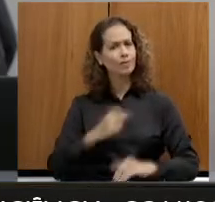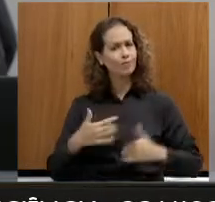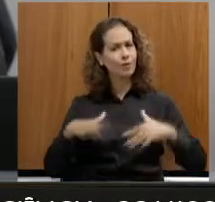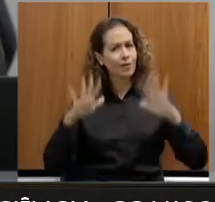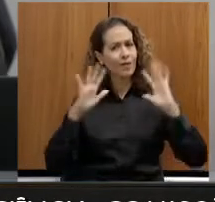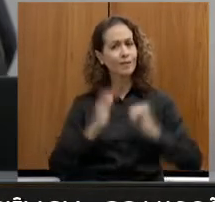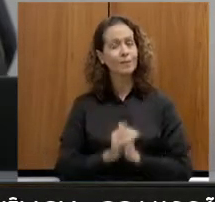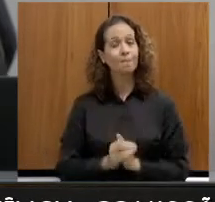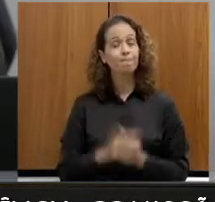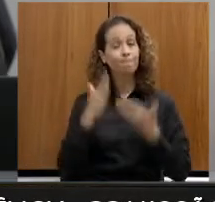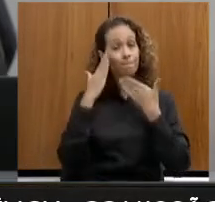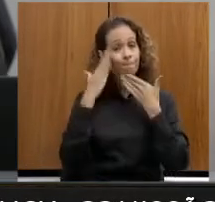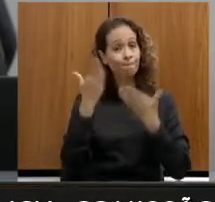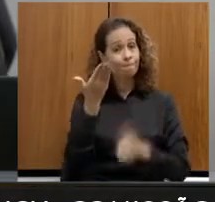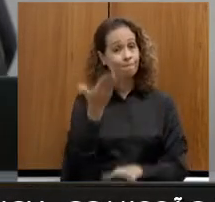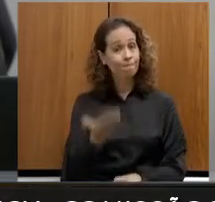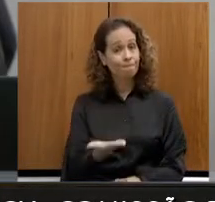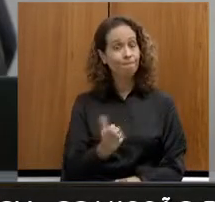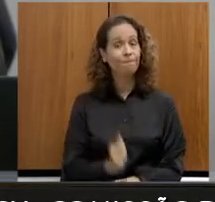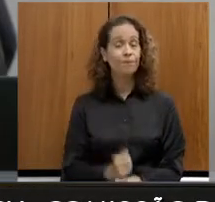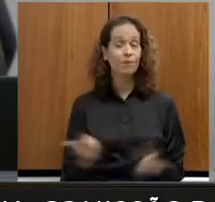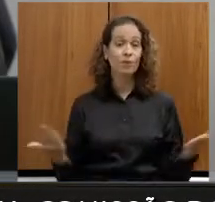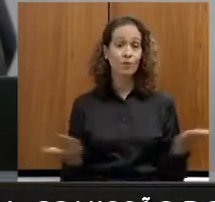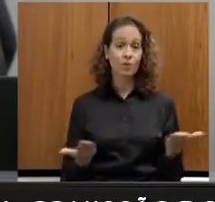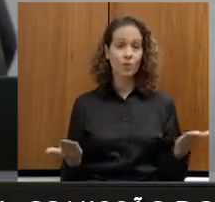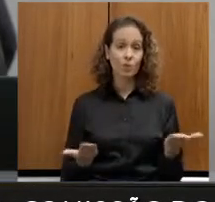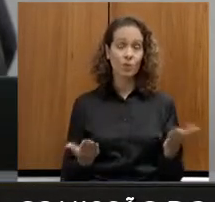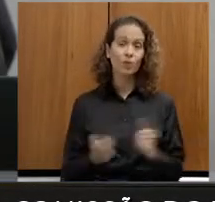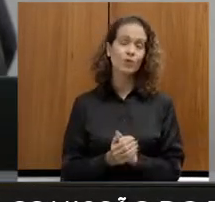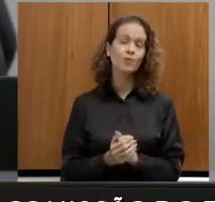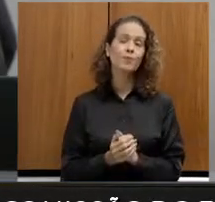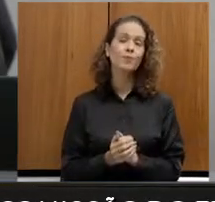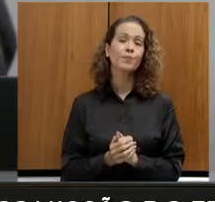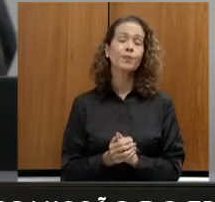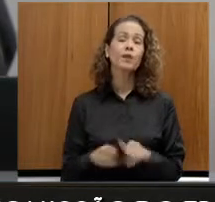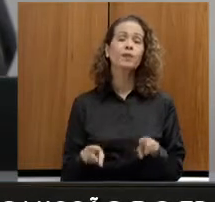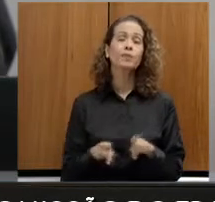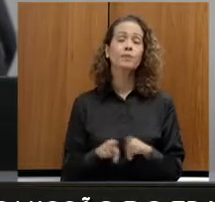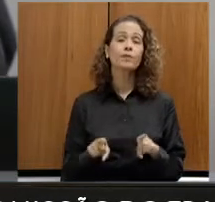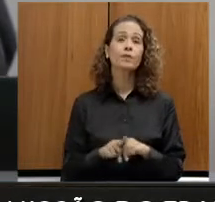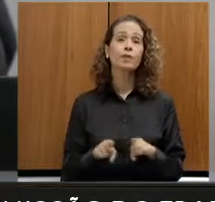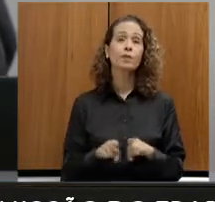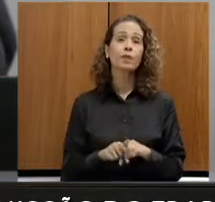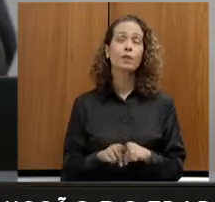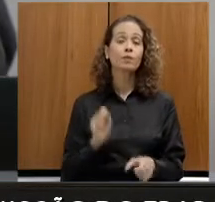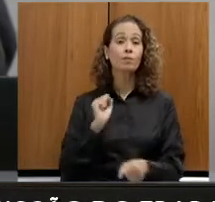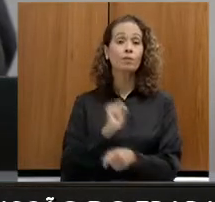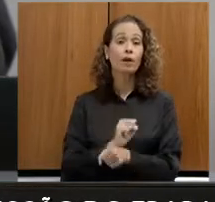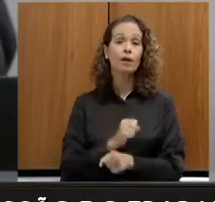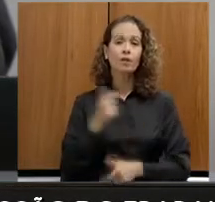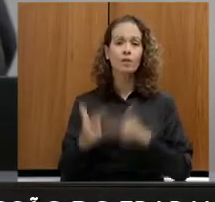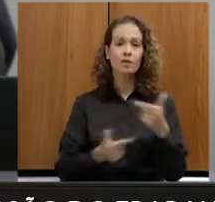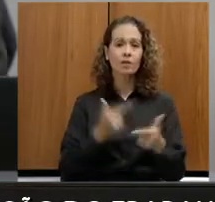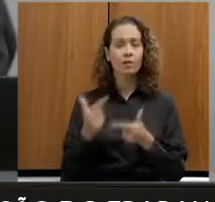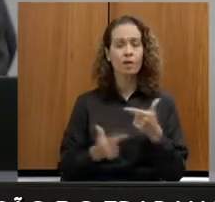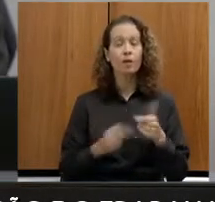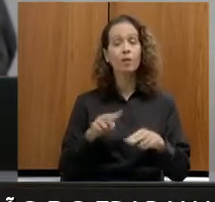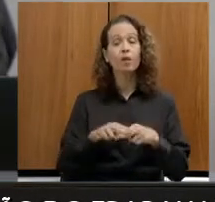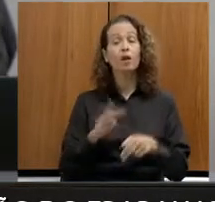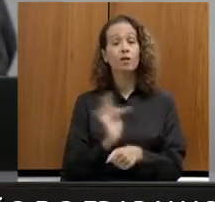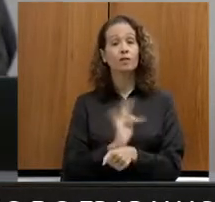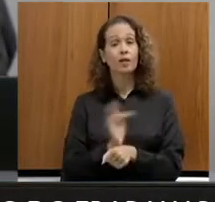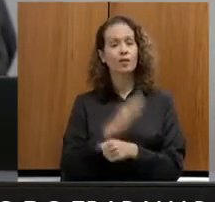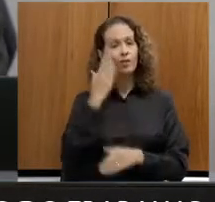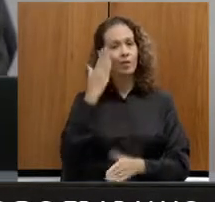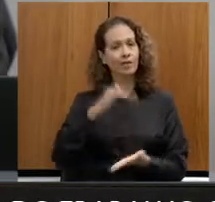agradeço a sua presença aqui hoje e volto a suspender os trabalhos por uma questão técnica. Muito obrigado,